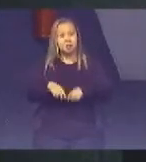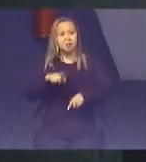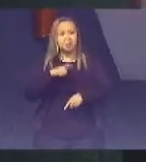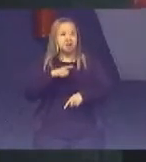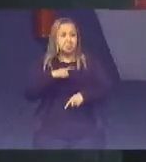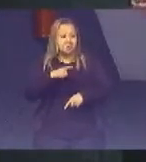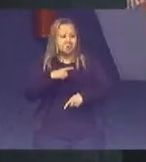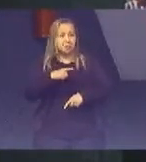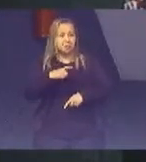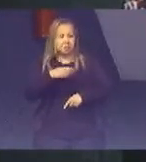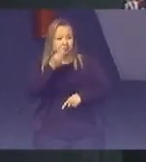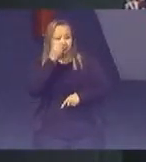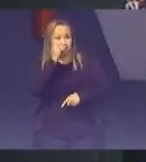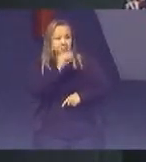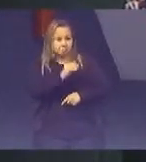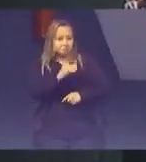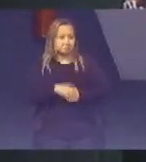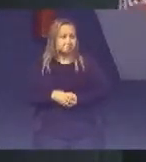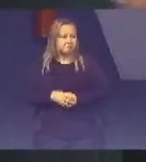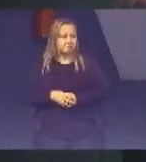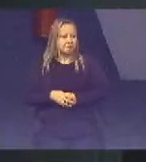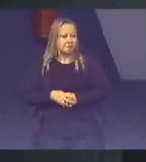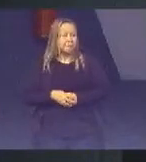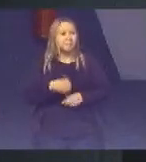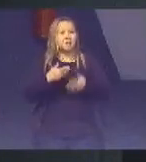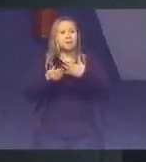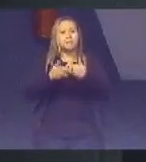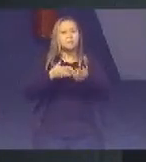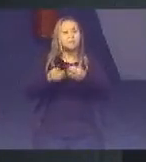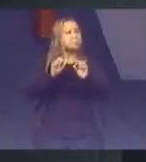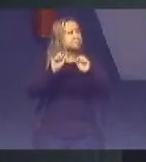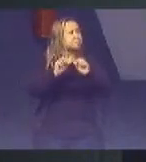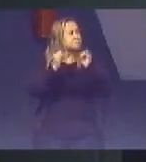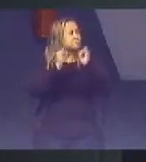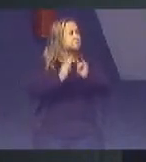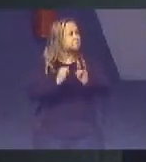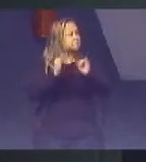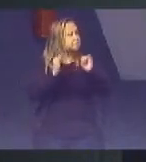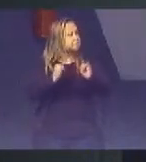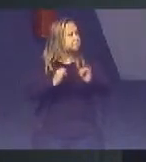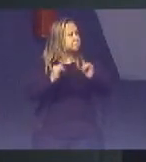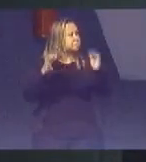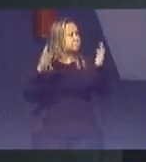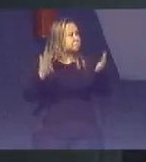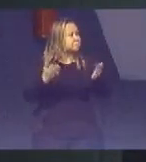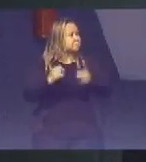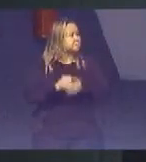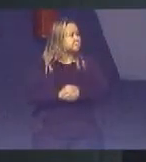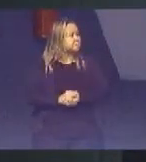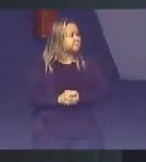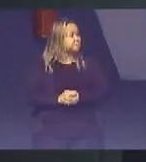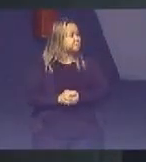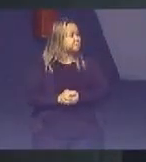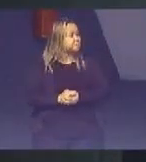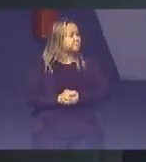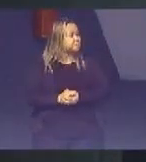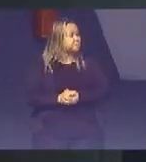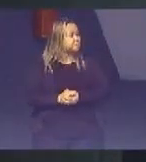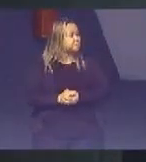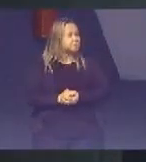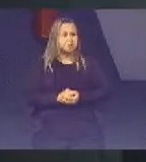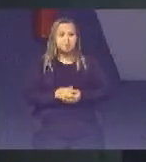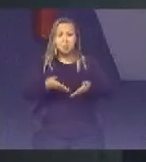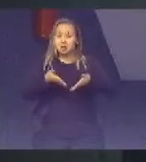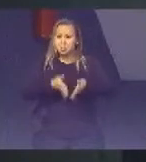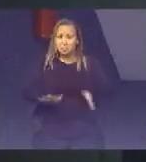deságua no judiciário É mais ou menos Como se fosse essa figura O que não deu certo Nascimento Morte